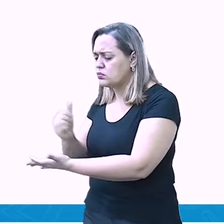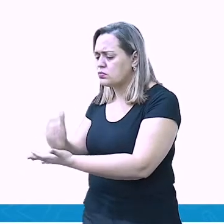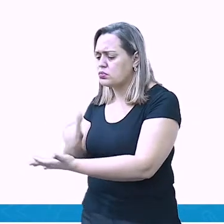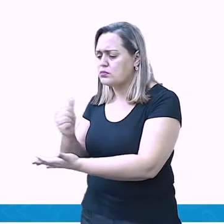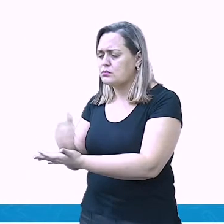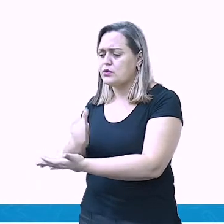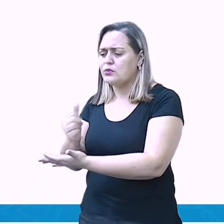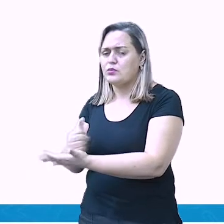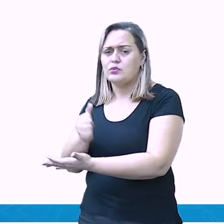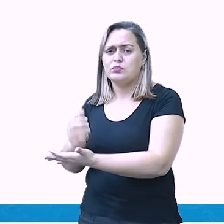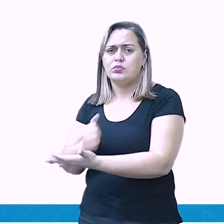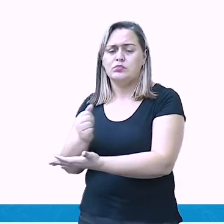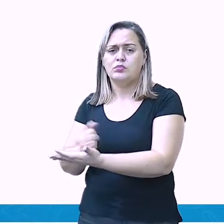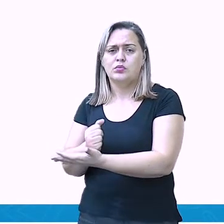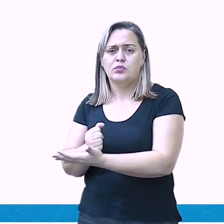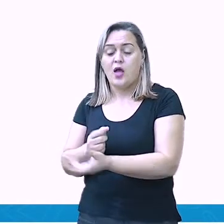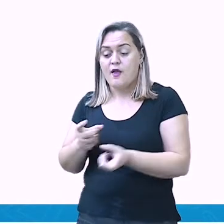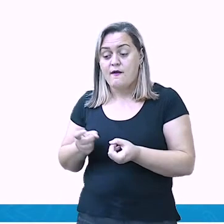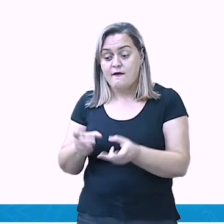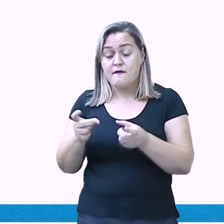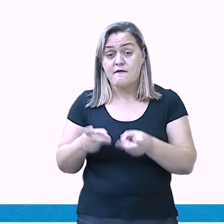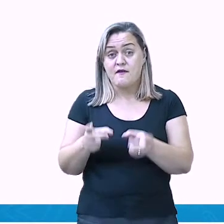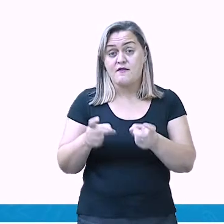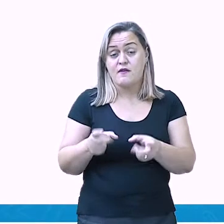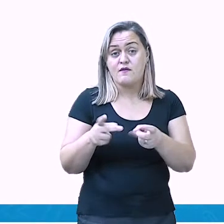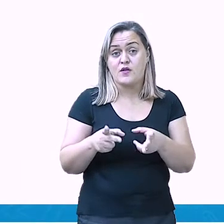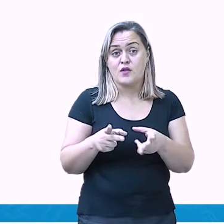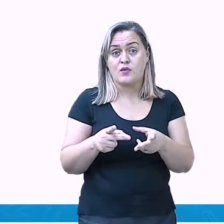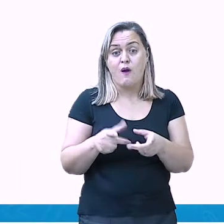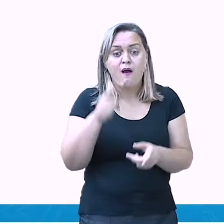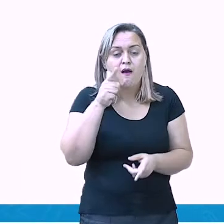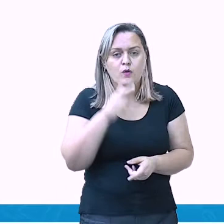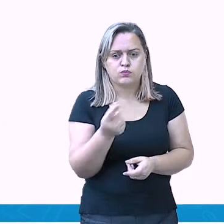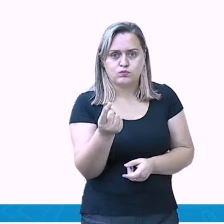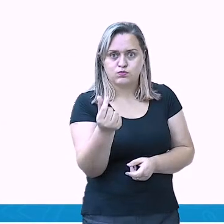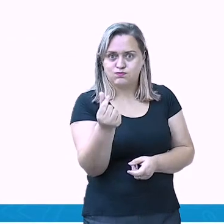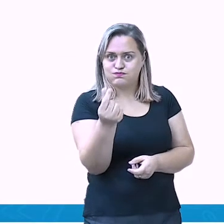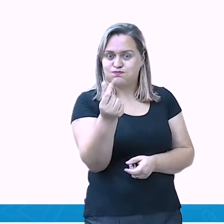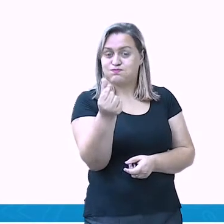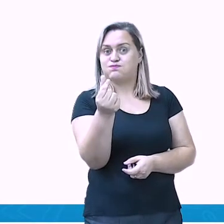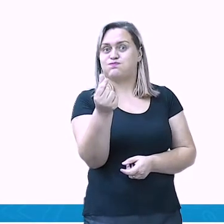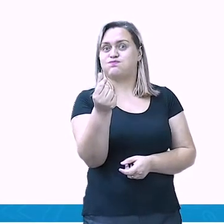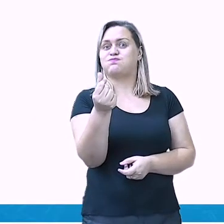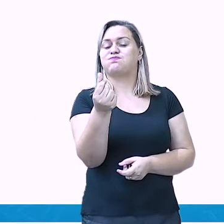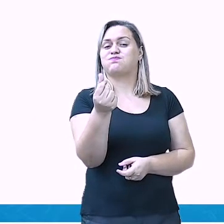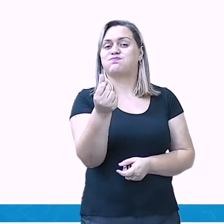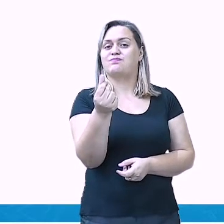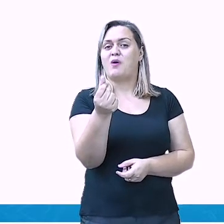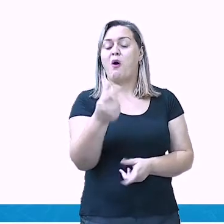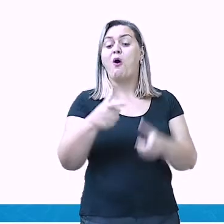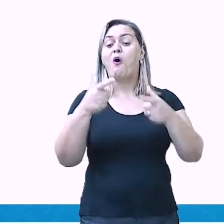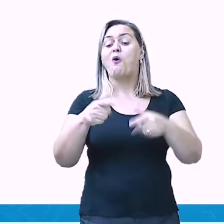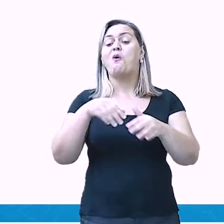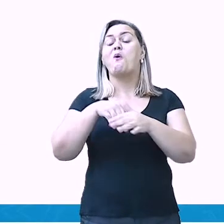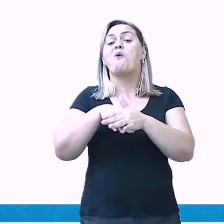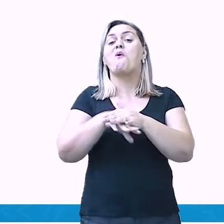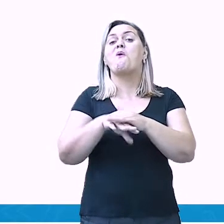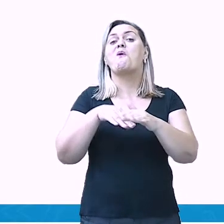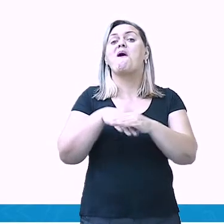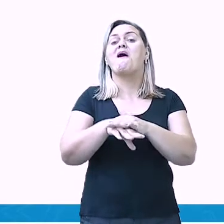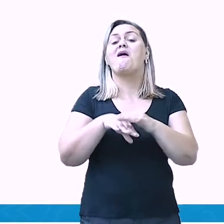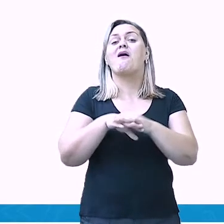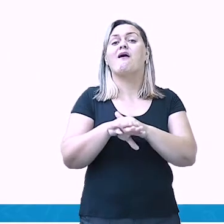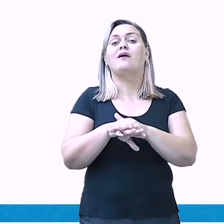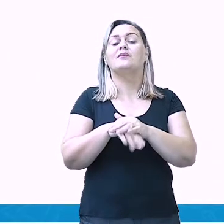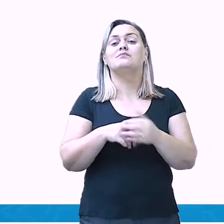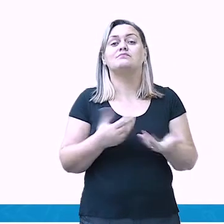E aí, onde ele vai guardar esse dinheirama toda? Debaixo do colchão? E se vier aquele lá de fora,